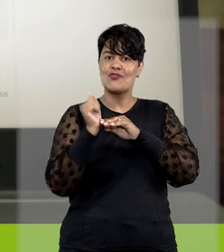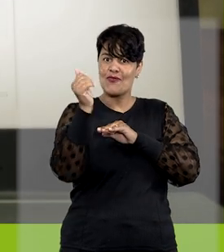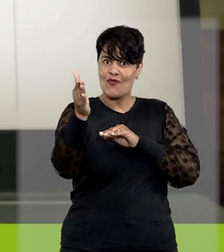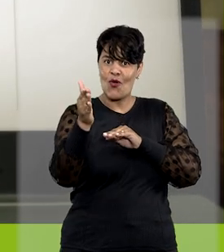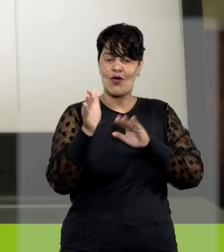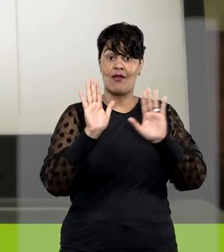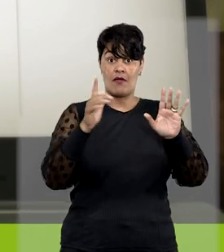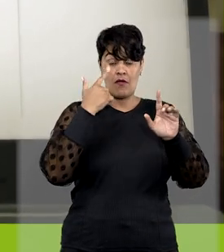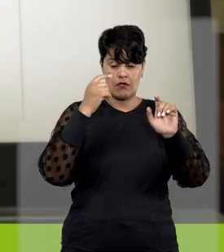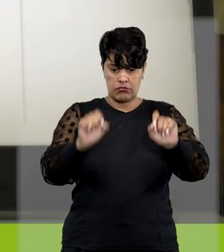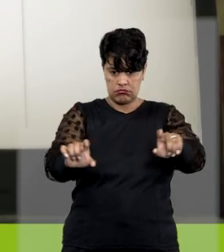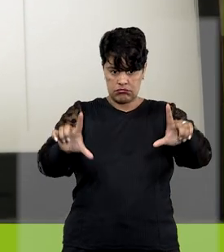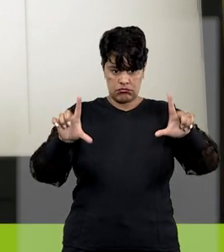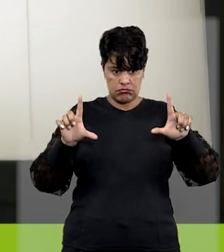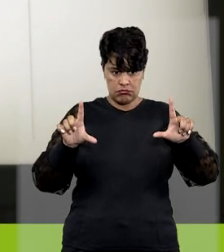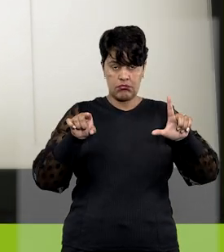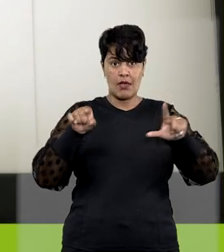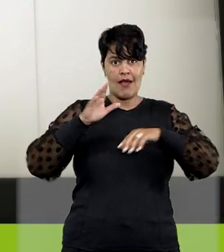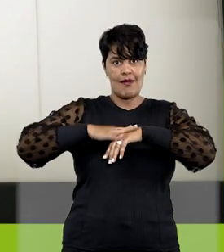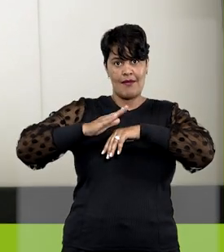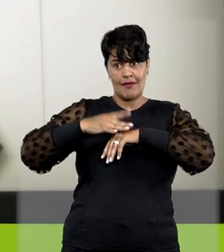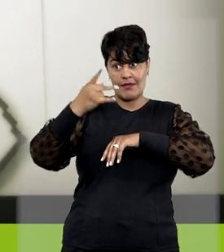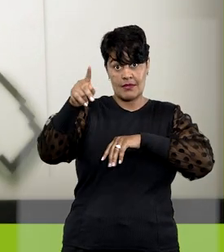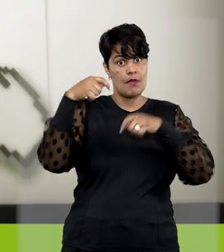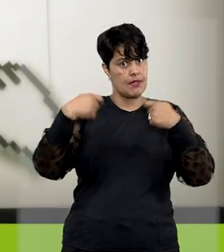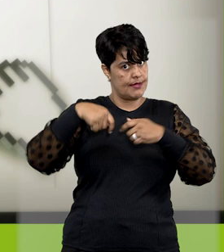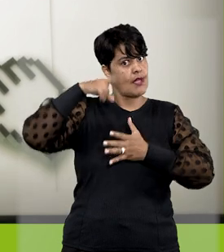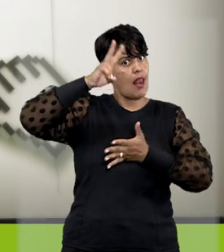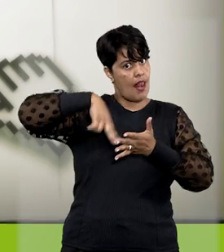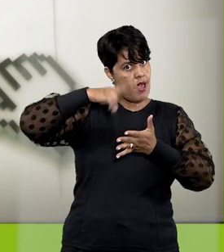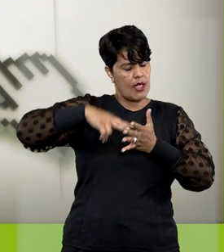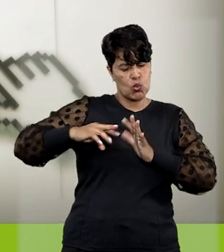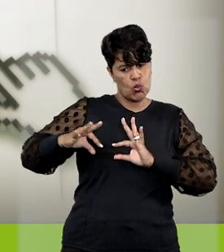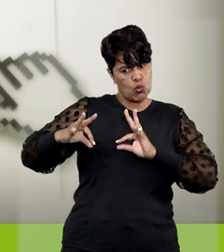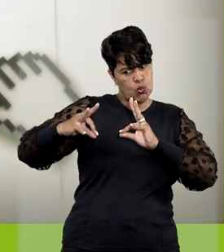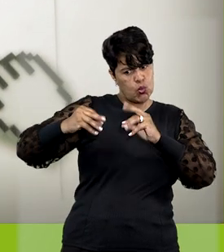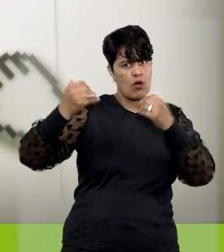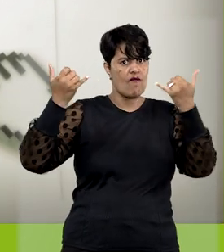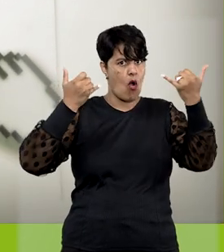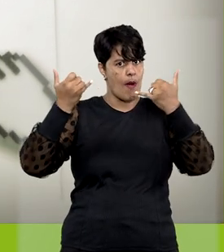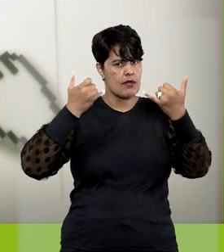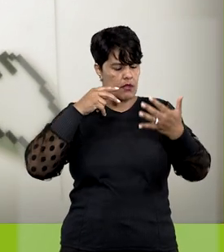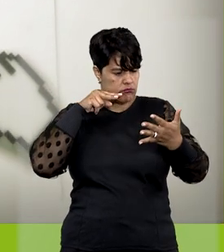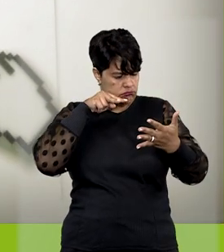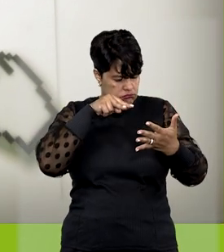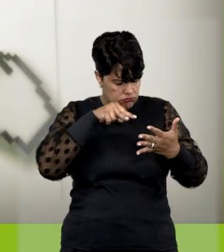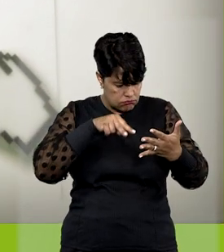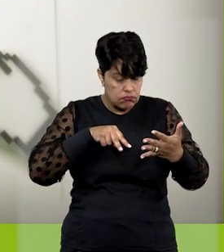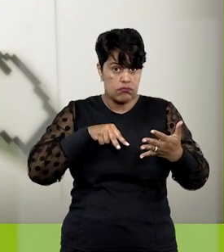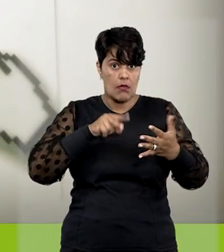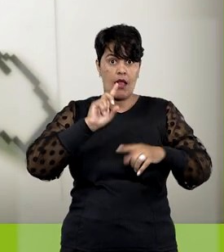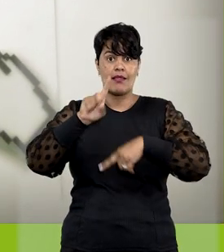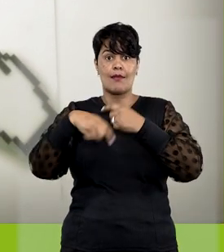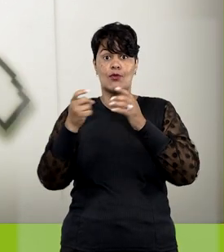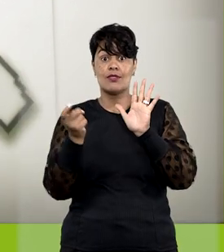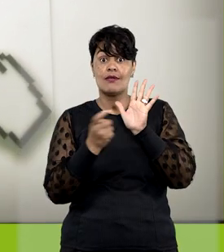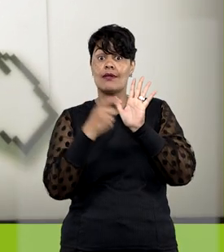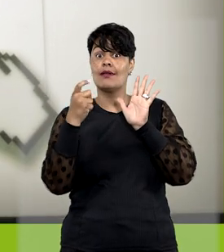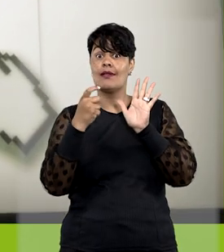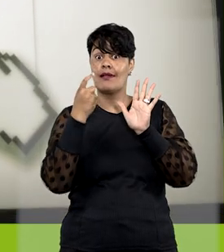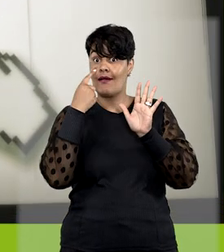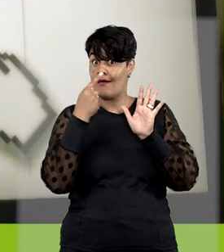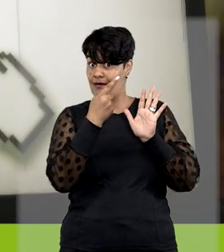Externo. Nesta tela, o usuário externo deverá ler atentamente todas as informações e, em seguida,